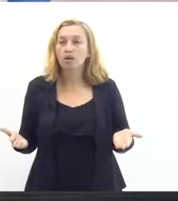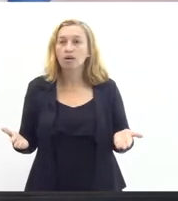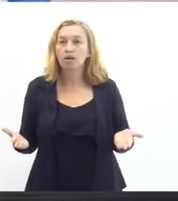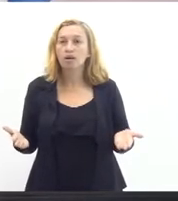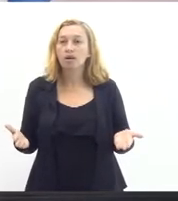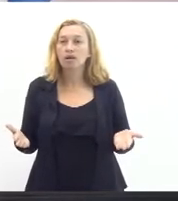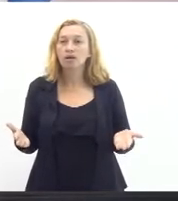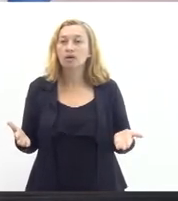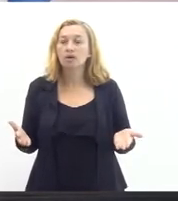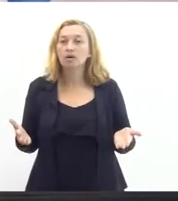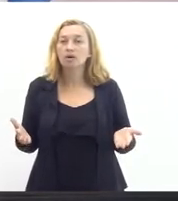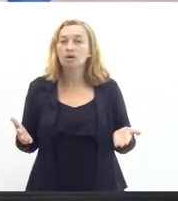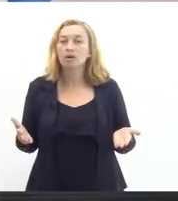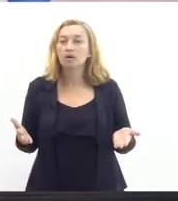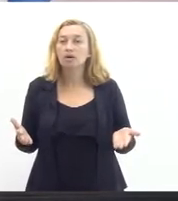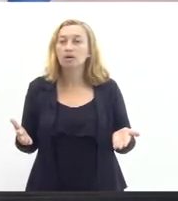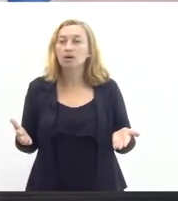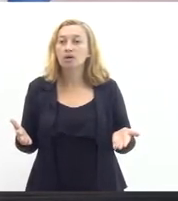dessas